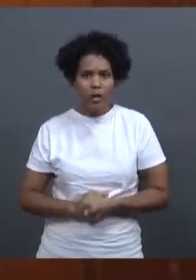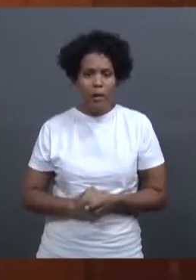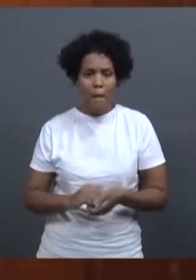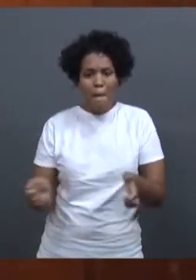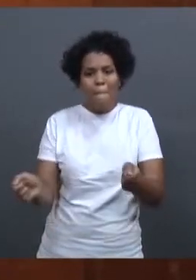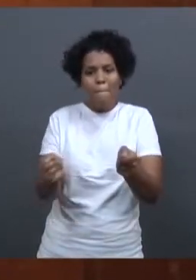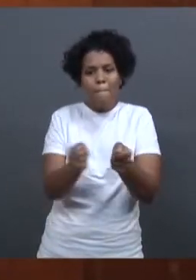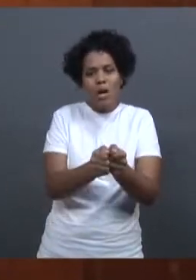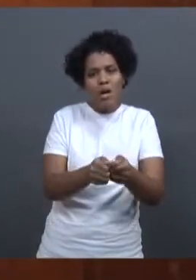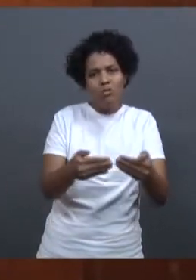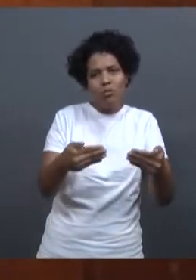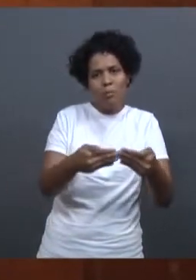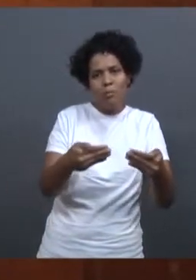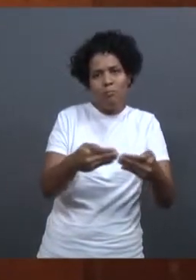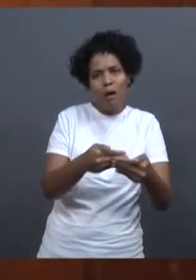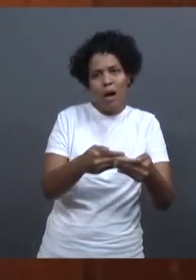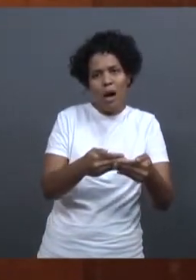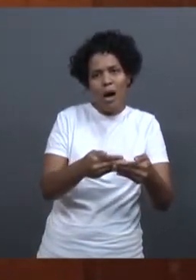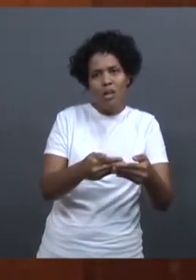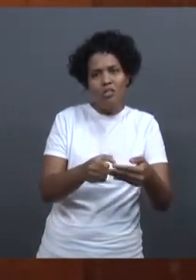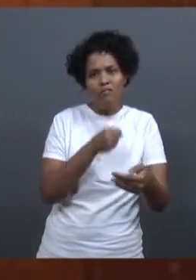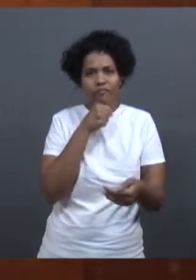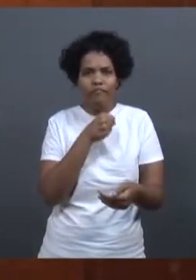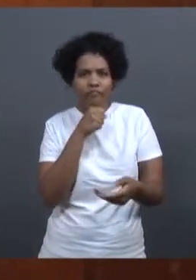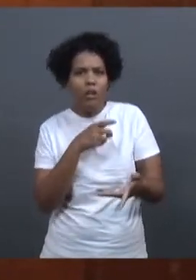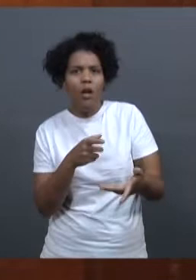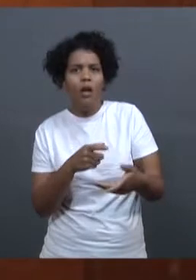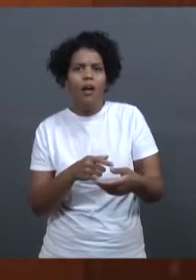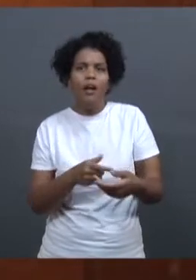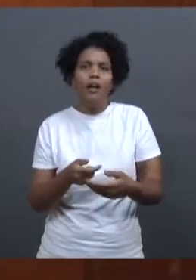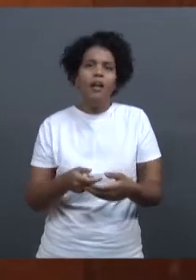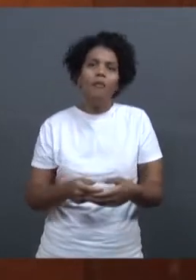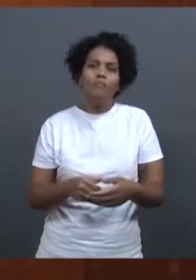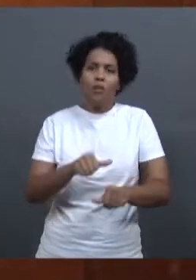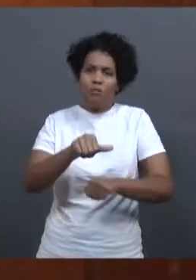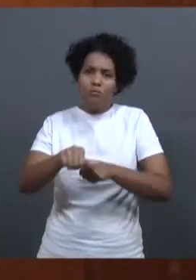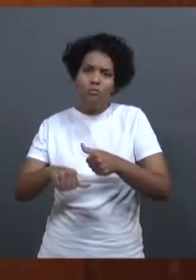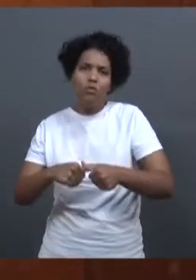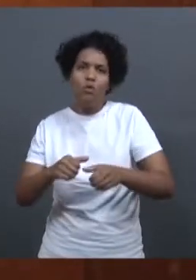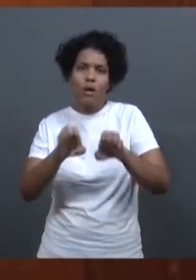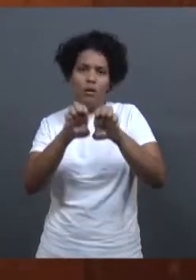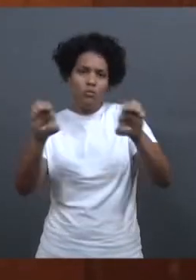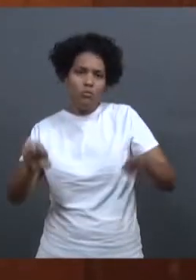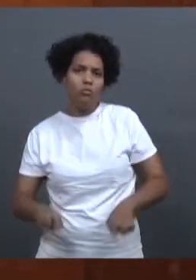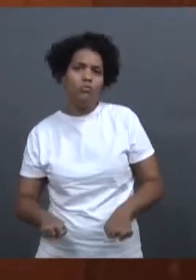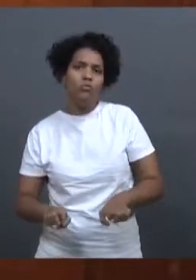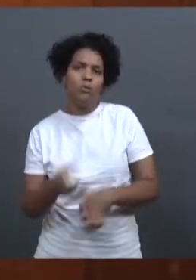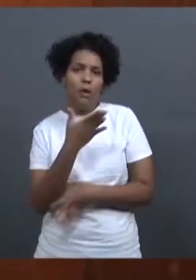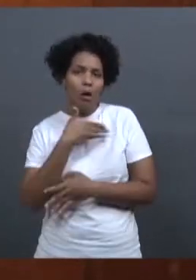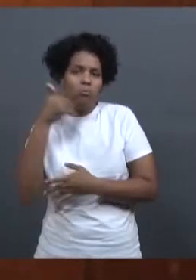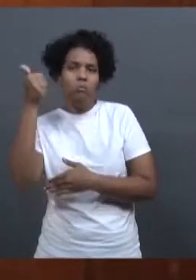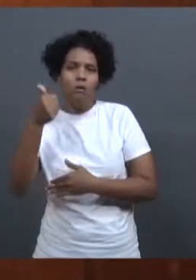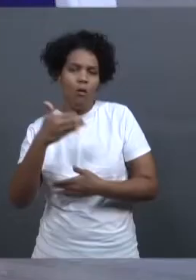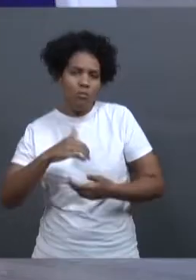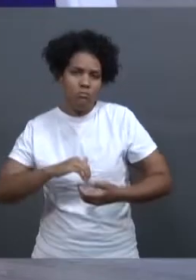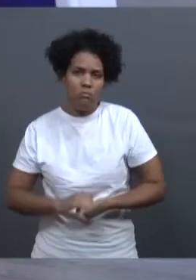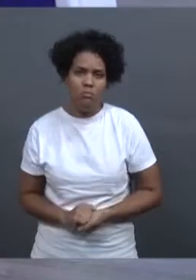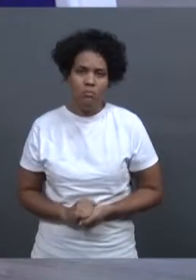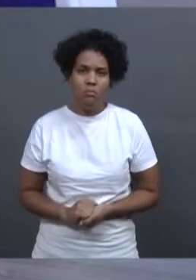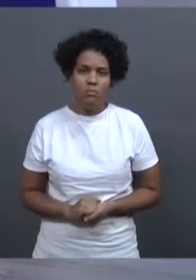e fazer um outro, um aterro muito maior, compacto, e de uma estrutura mais, que você tenha maior controle sobre a execução.